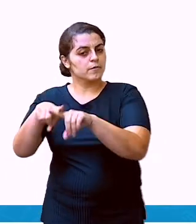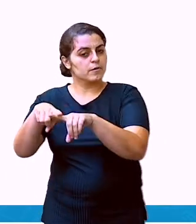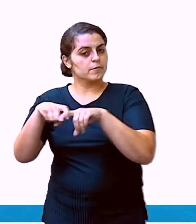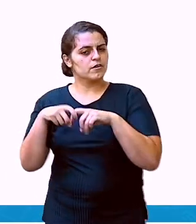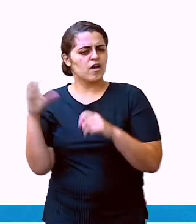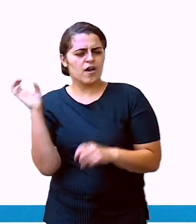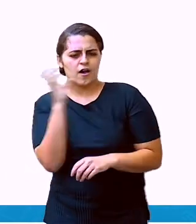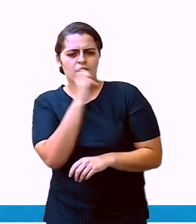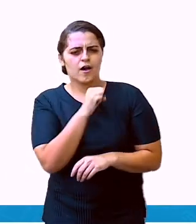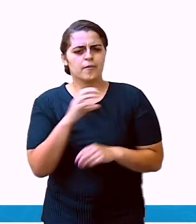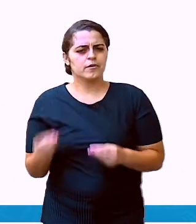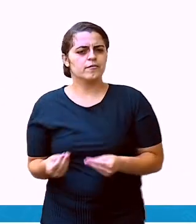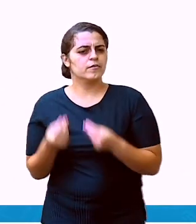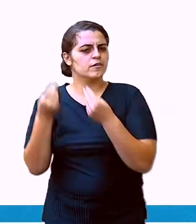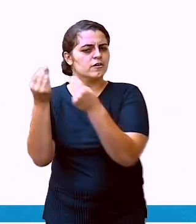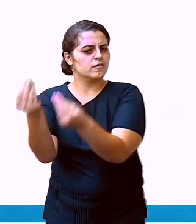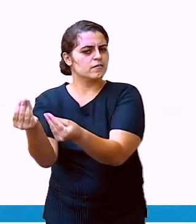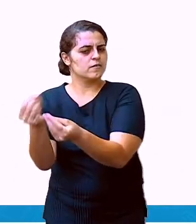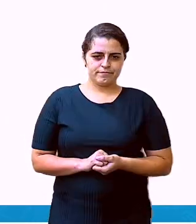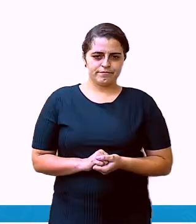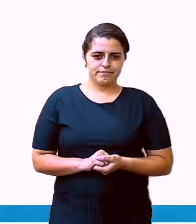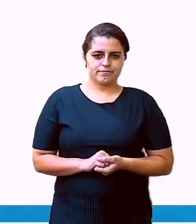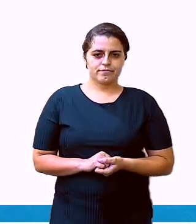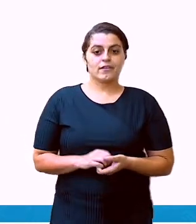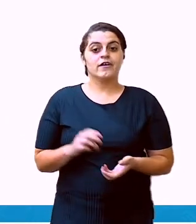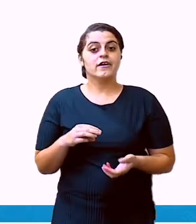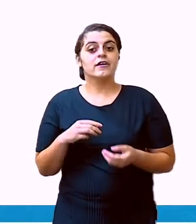breve, irei te devolver.